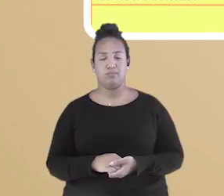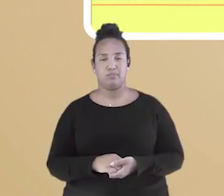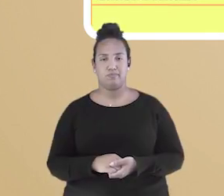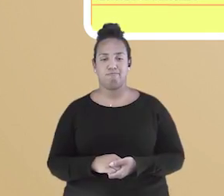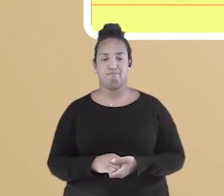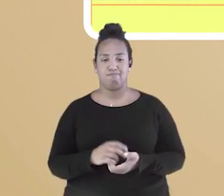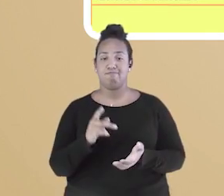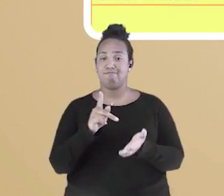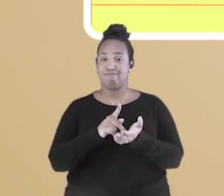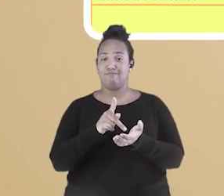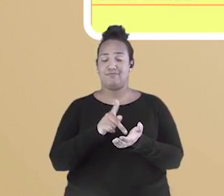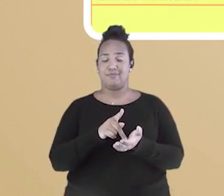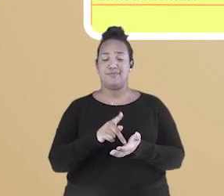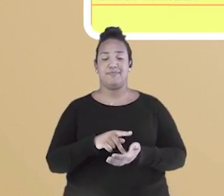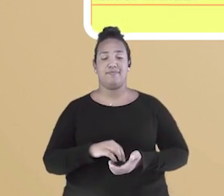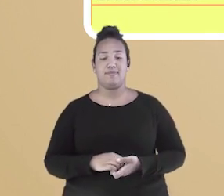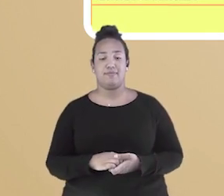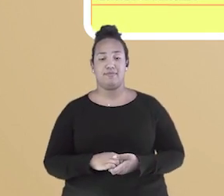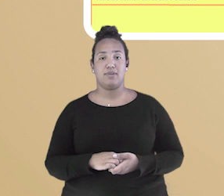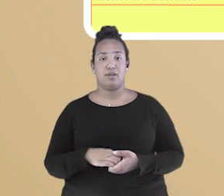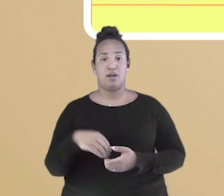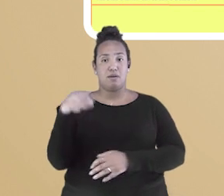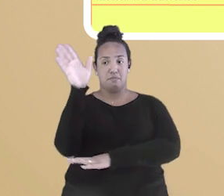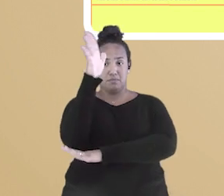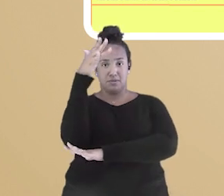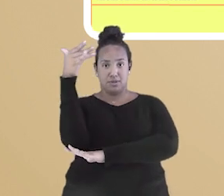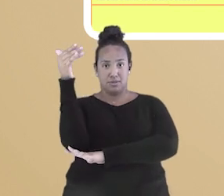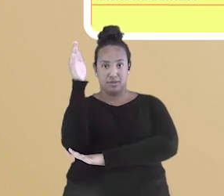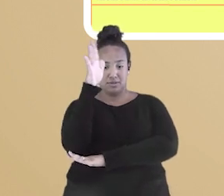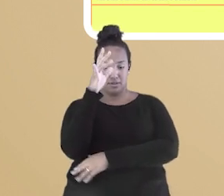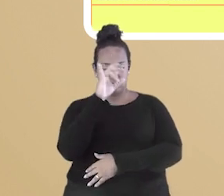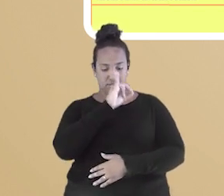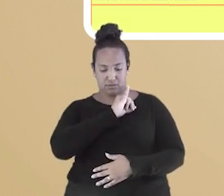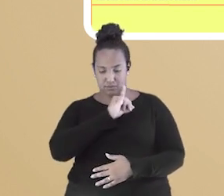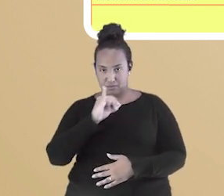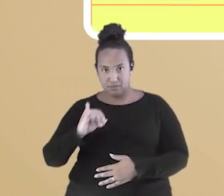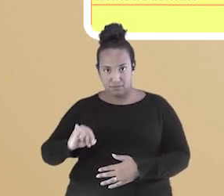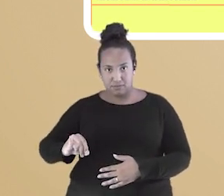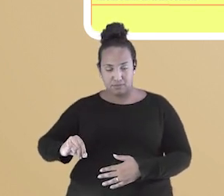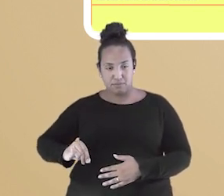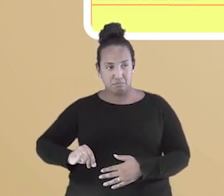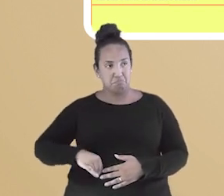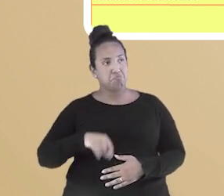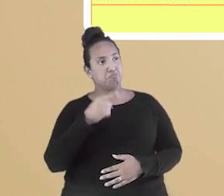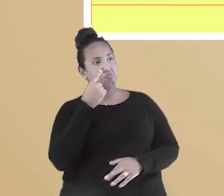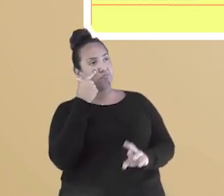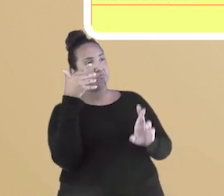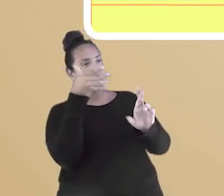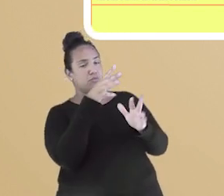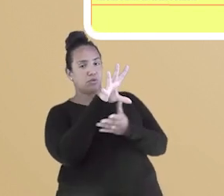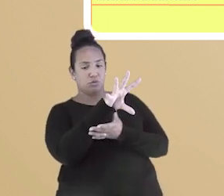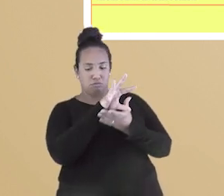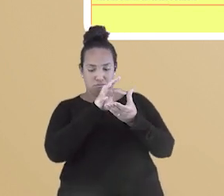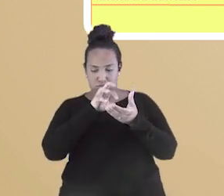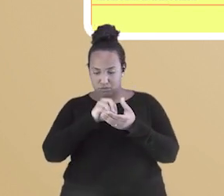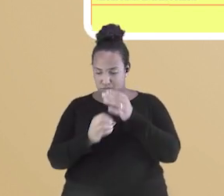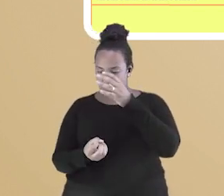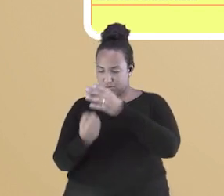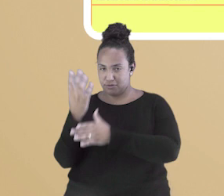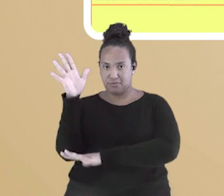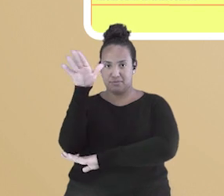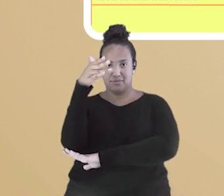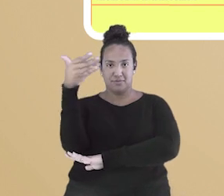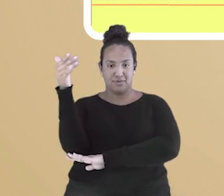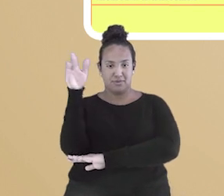Verdadeiro. A bandeira imperial serviu como referência para a primeira bandeira republicana, que foi inspirada nos Estados Unidos.